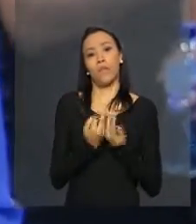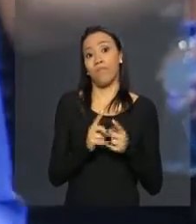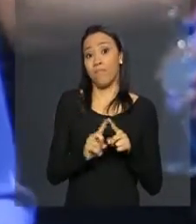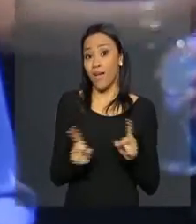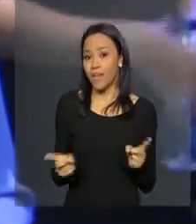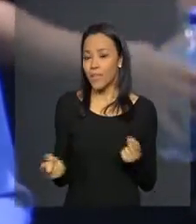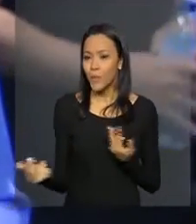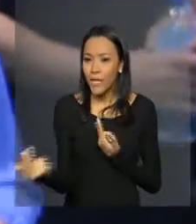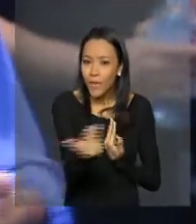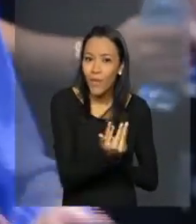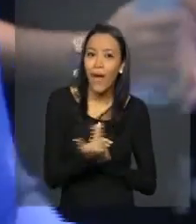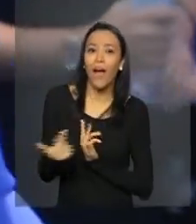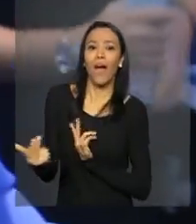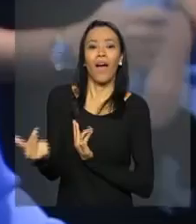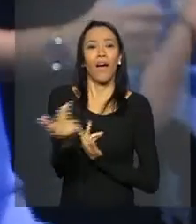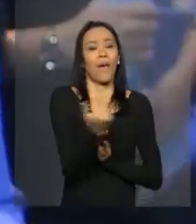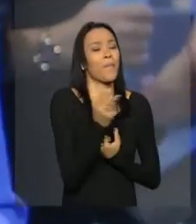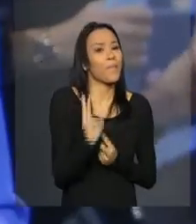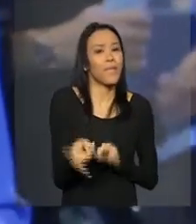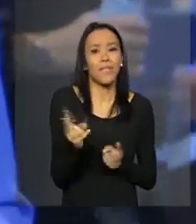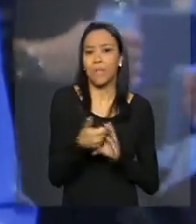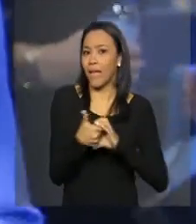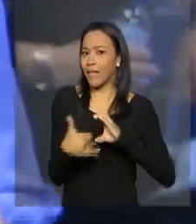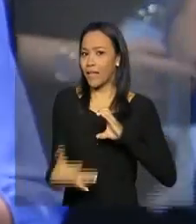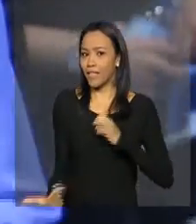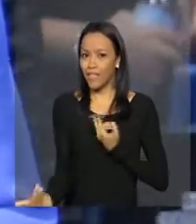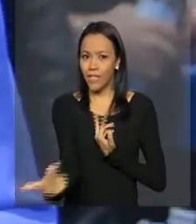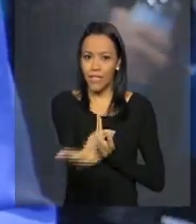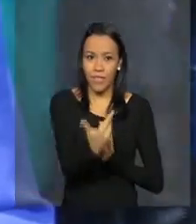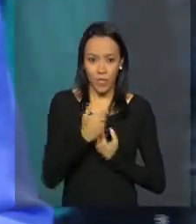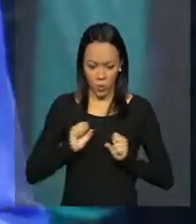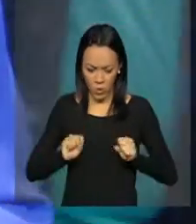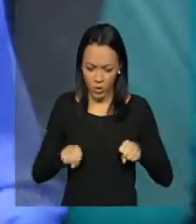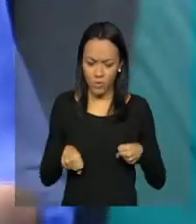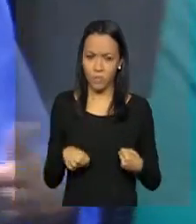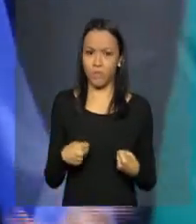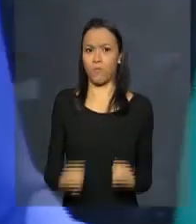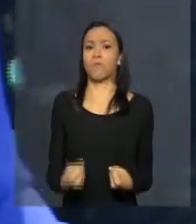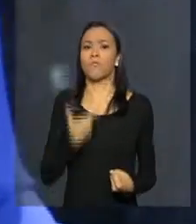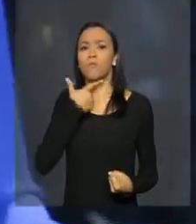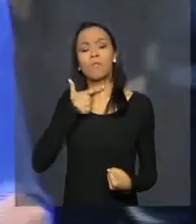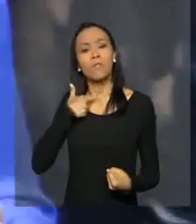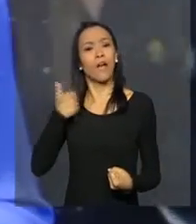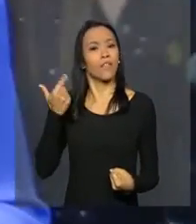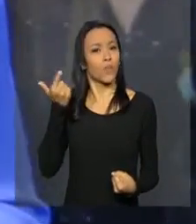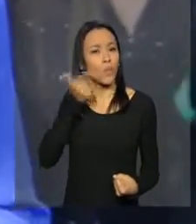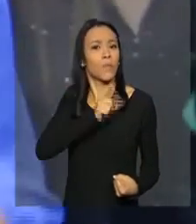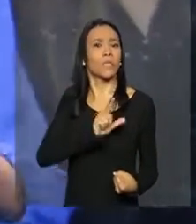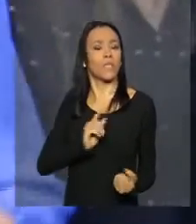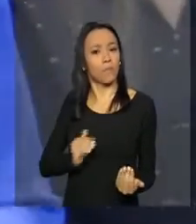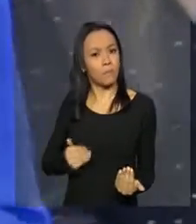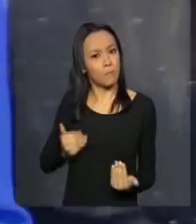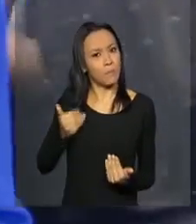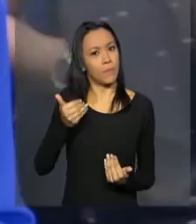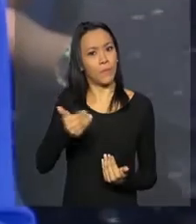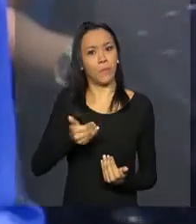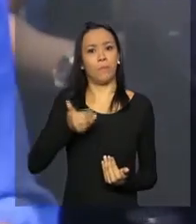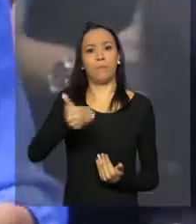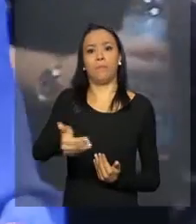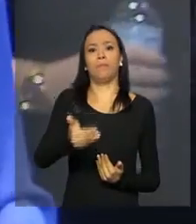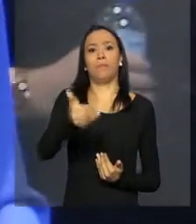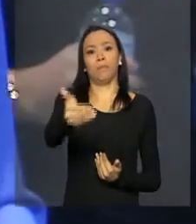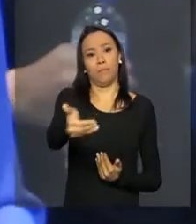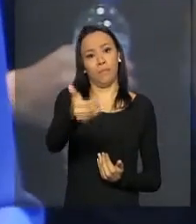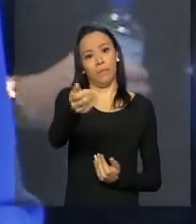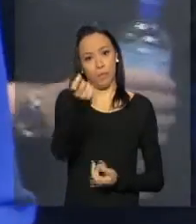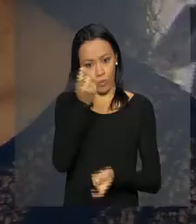comum, todas têm as mesmas características. A dedicação e a vontade de trilhar um caminho corajoso, o